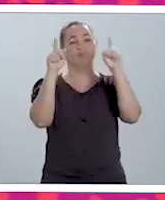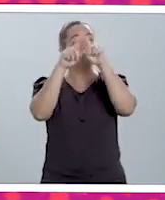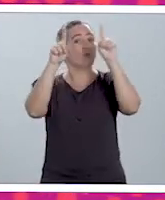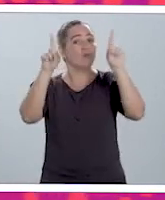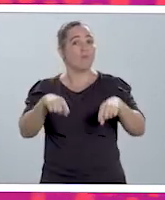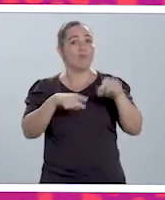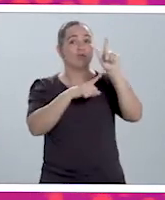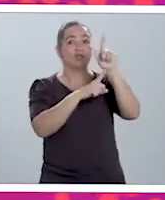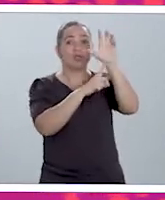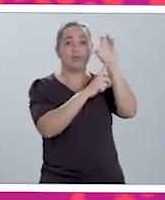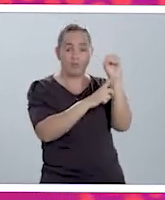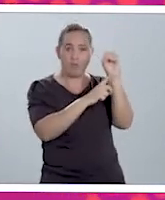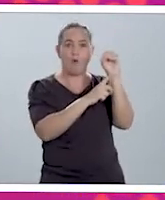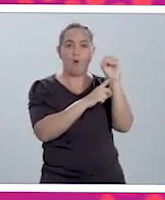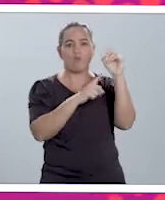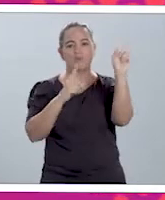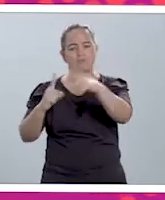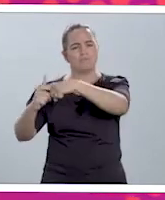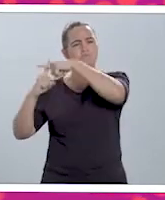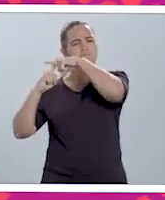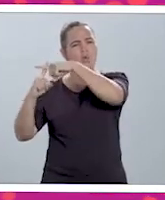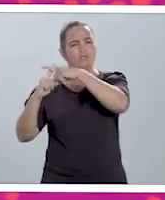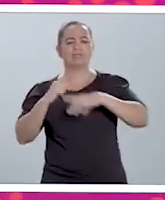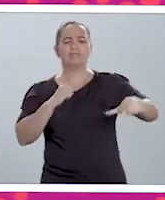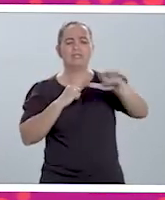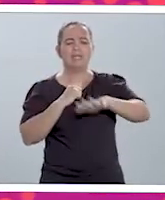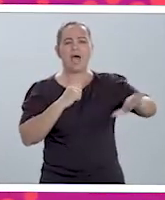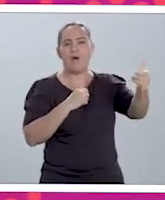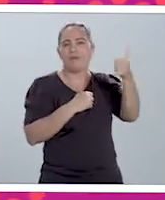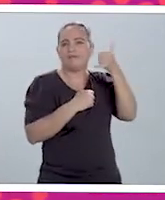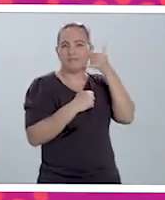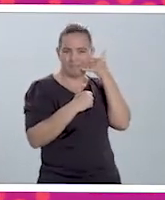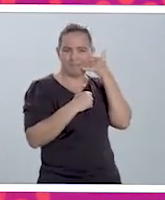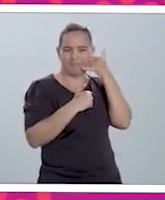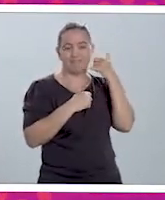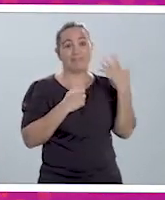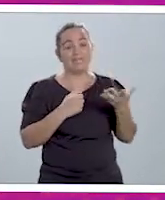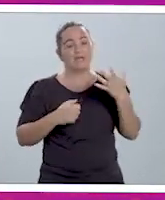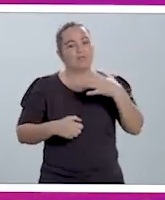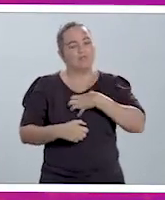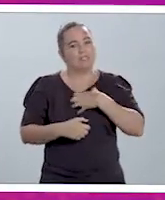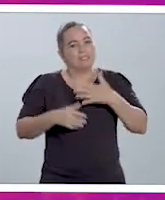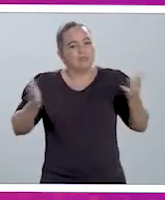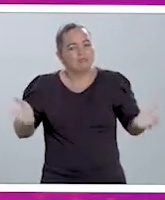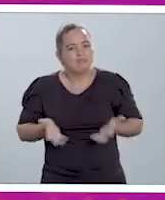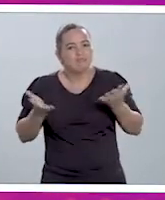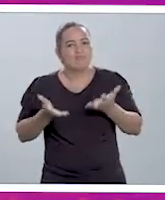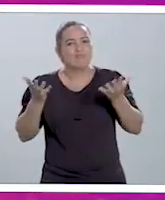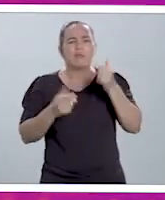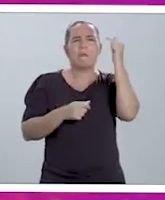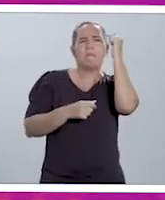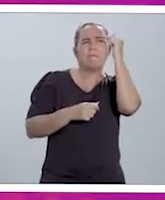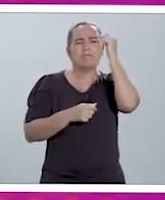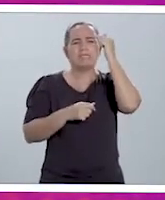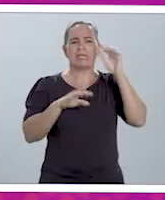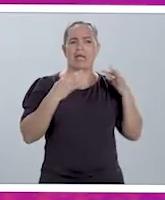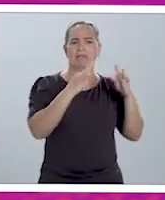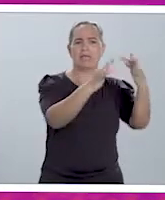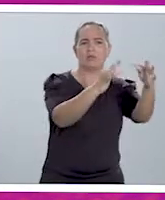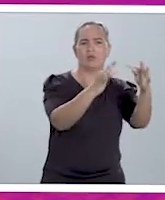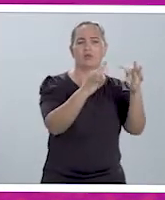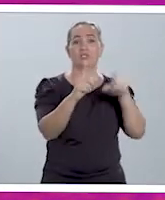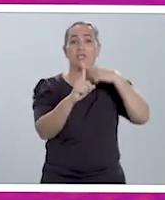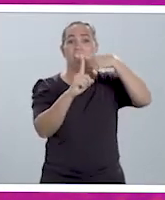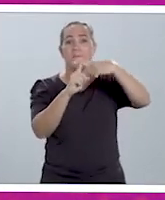projeto Gol Recife impacta positivamente o nosso setor de consílio. É bastante animador pensar que a tecnologia e a